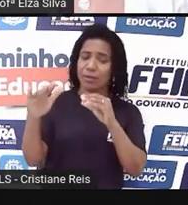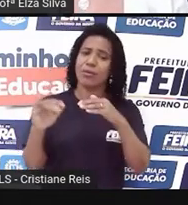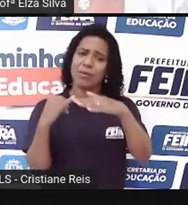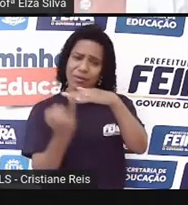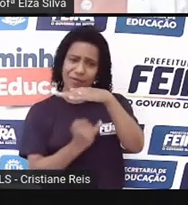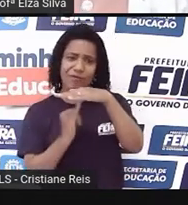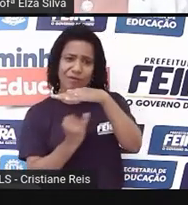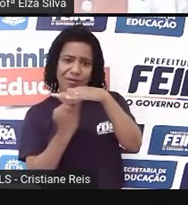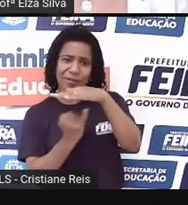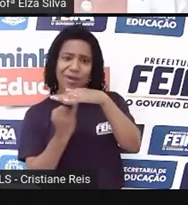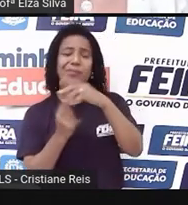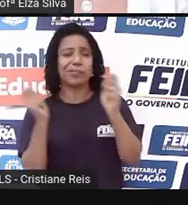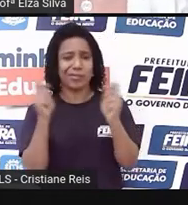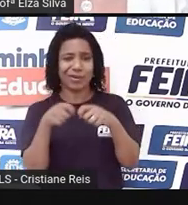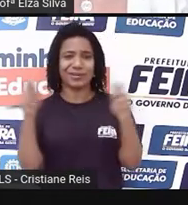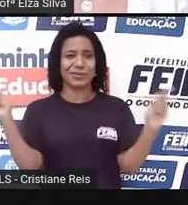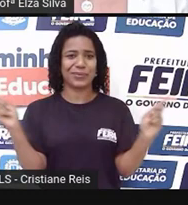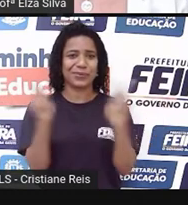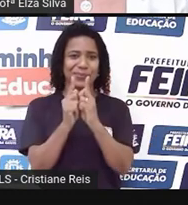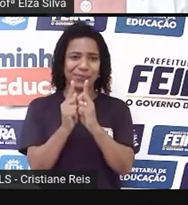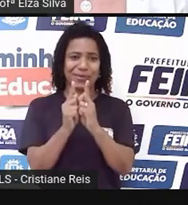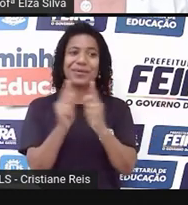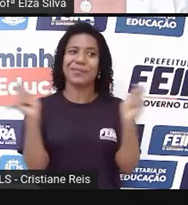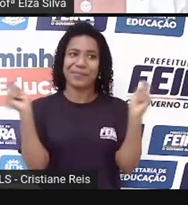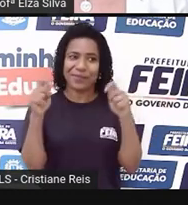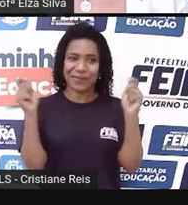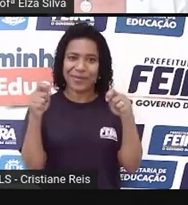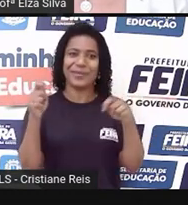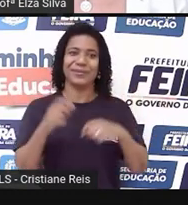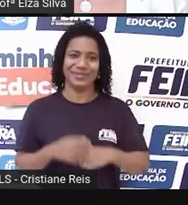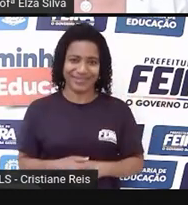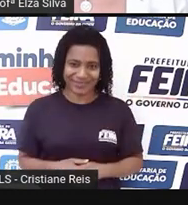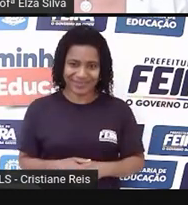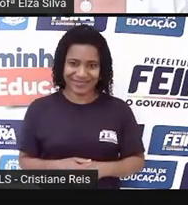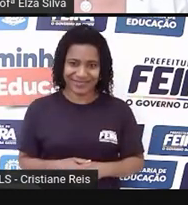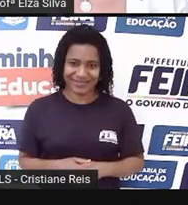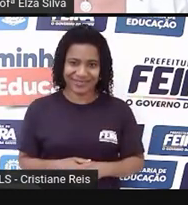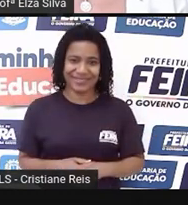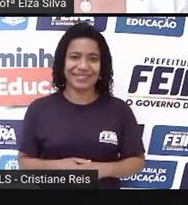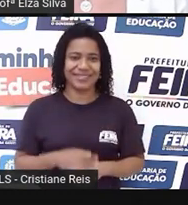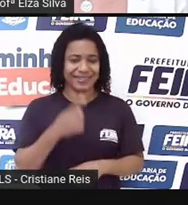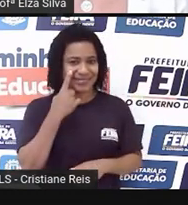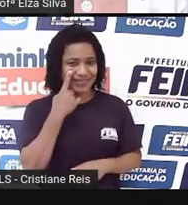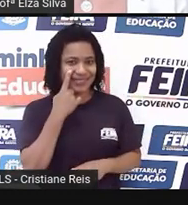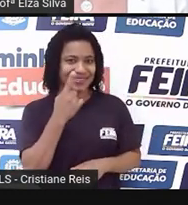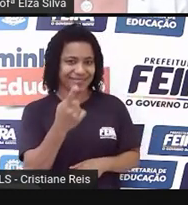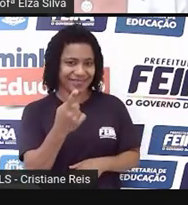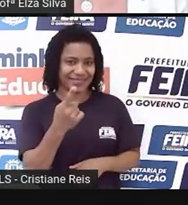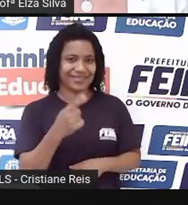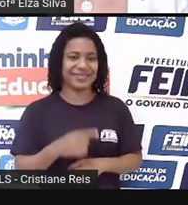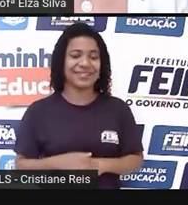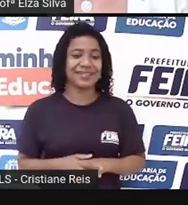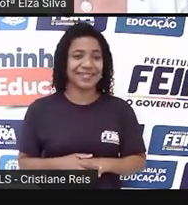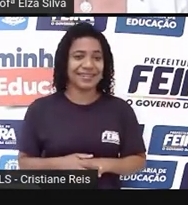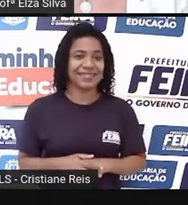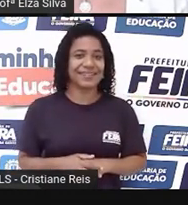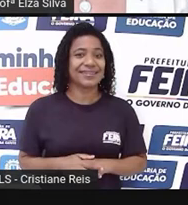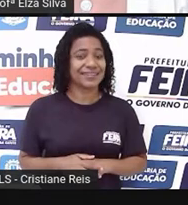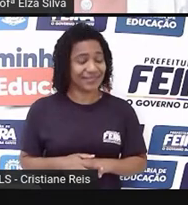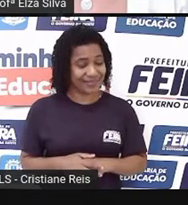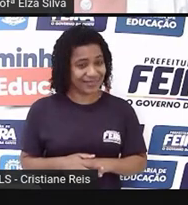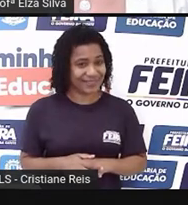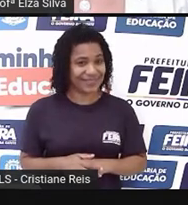gente utiliza mais a contrata. Como isto aqui também, esta possibilidade. What's, que seria what is.